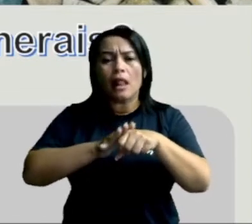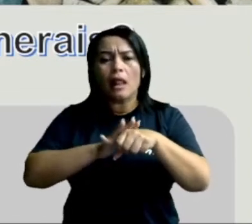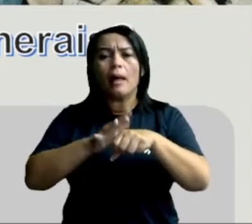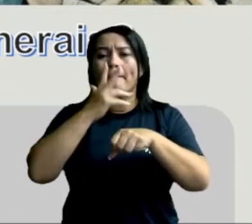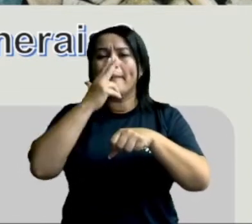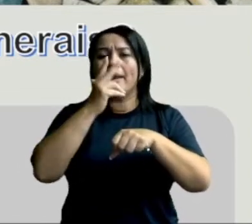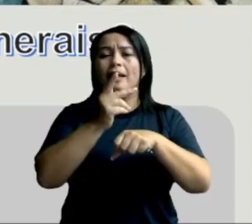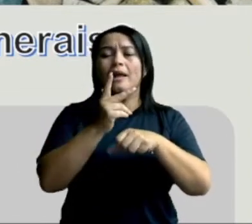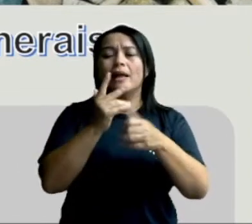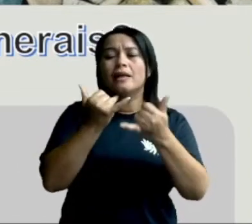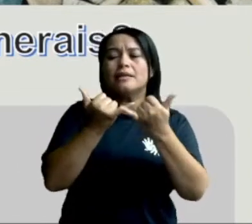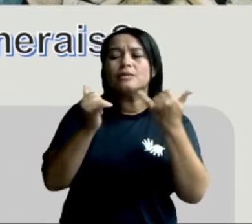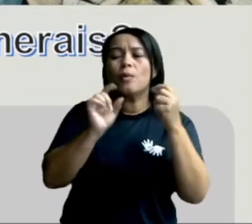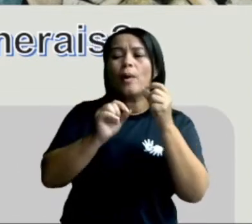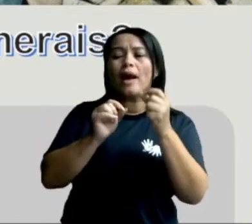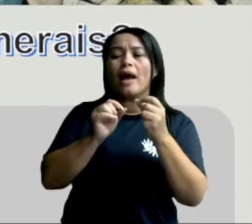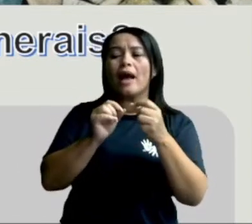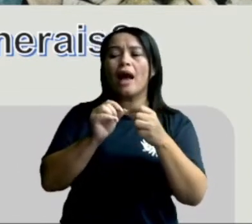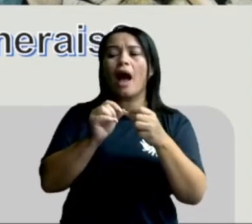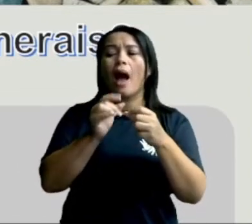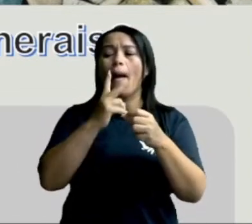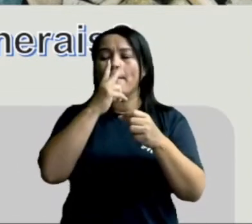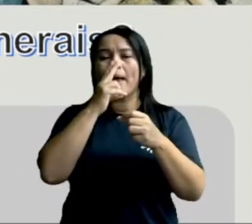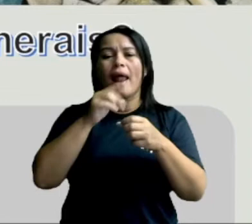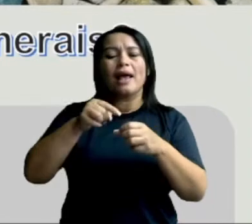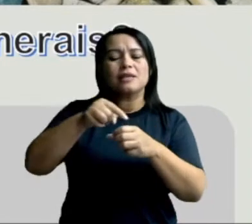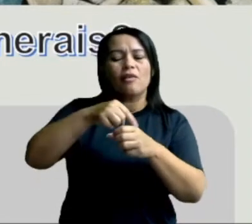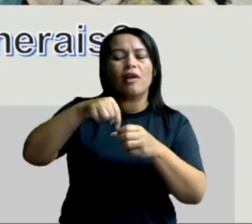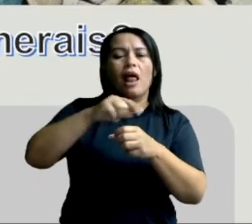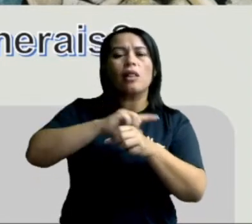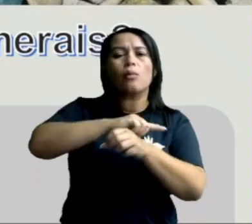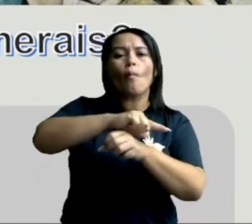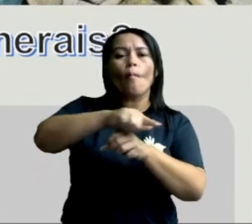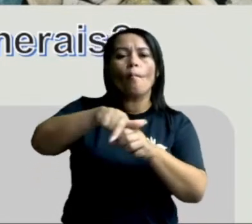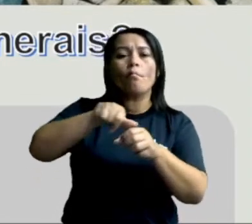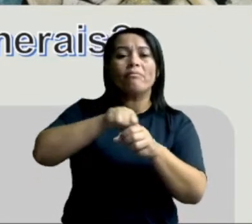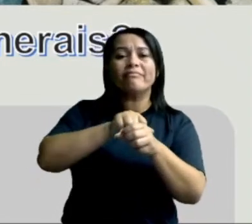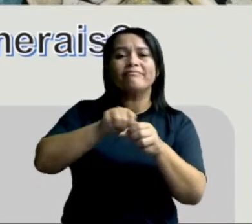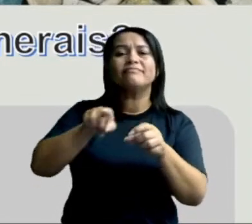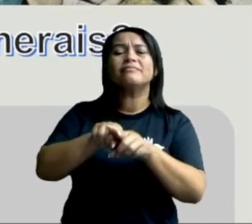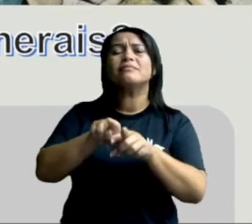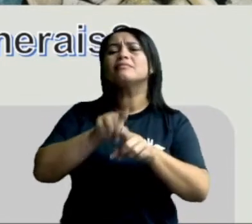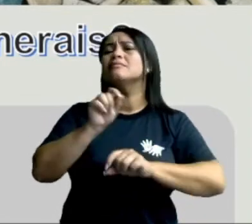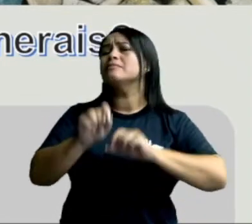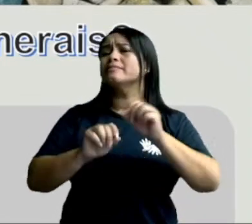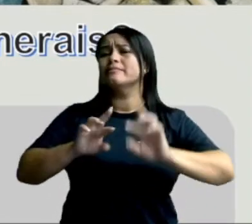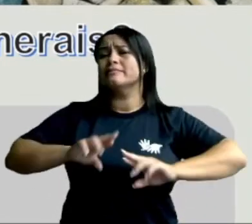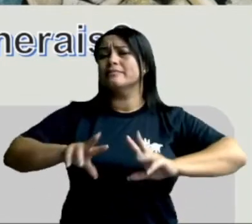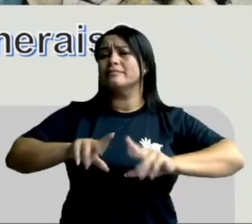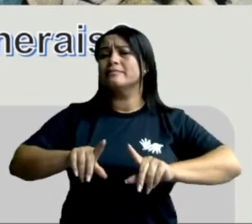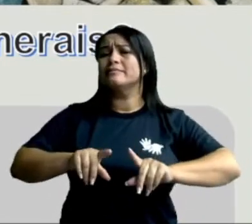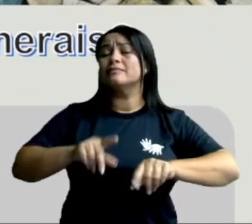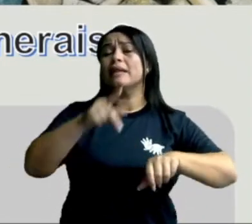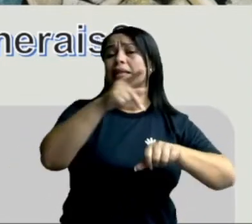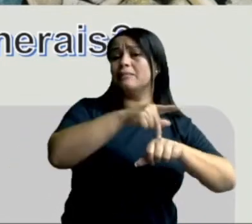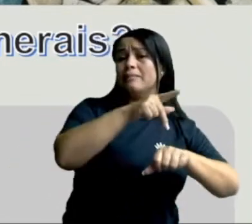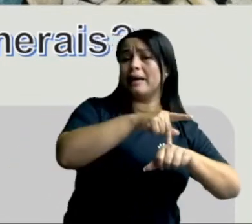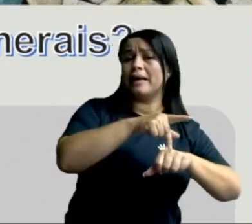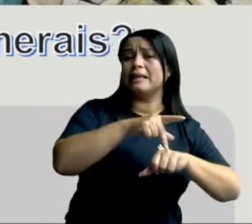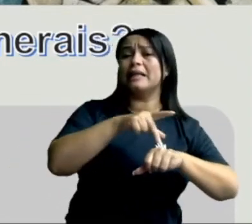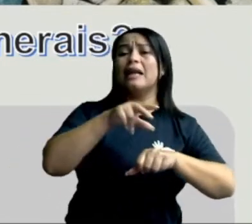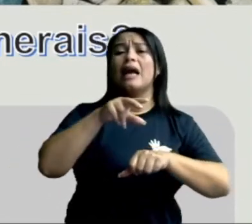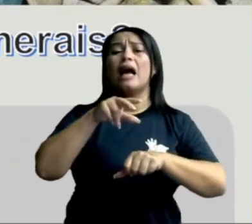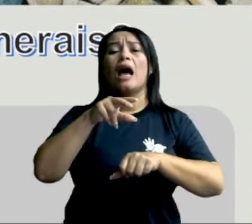Por isso, ela mantém esse formato ovalado e liso. Mas qual será a diferença entre pedras,